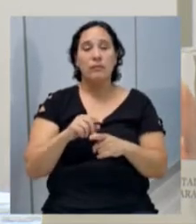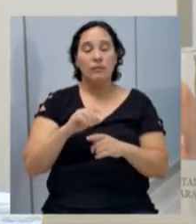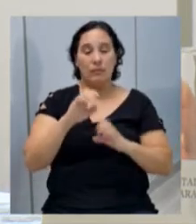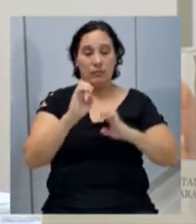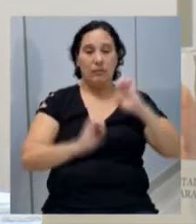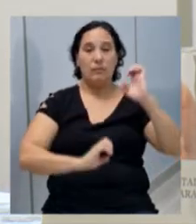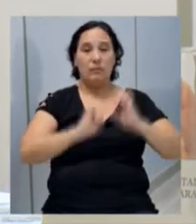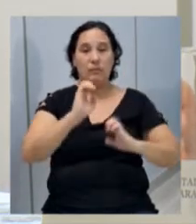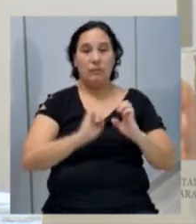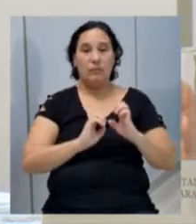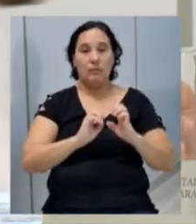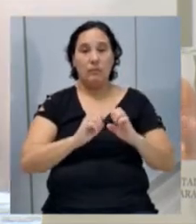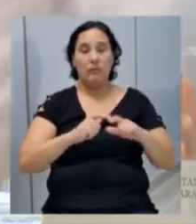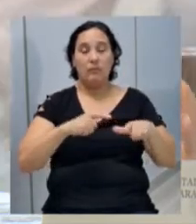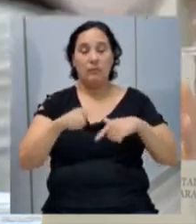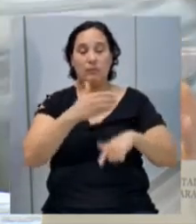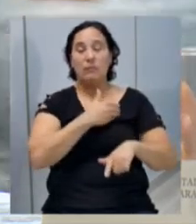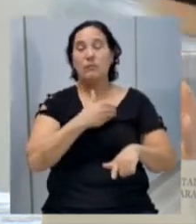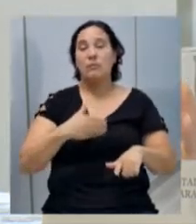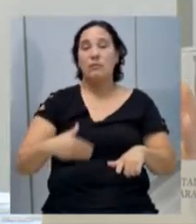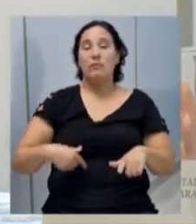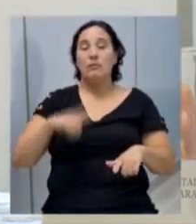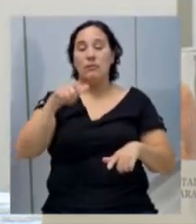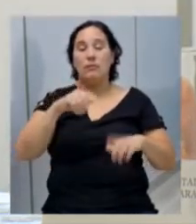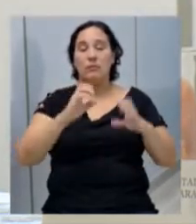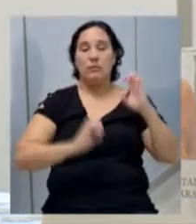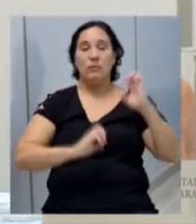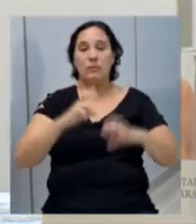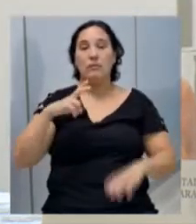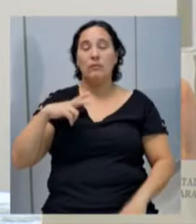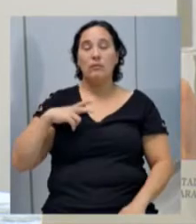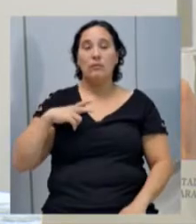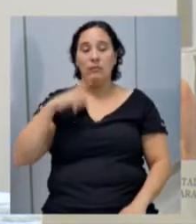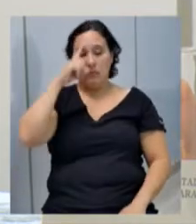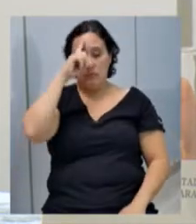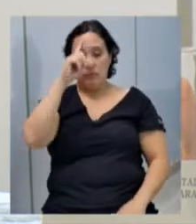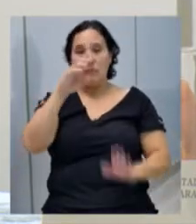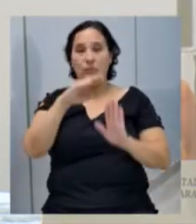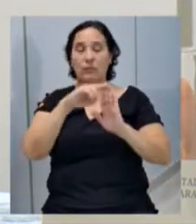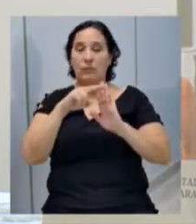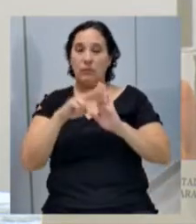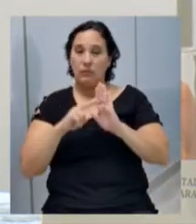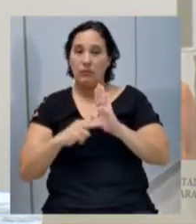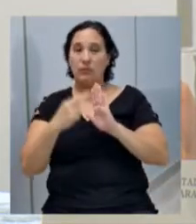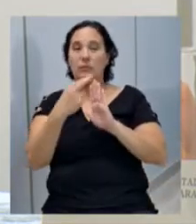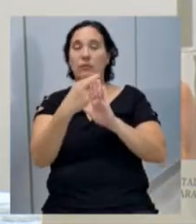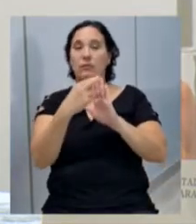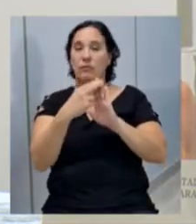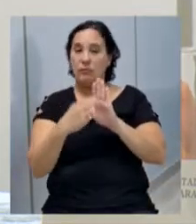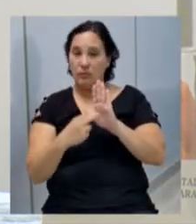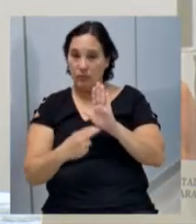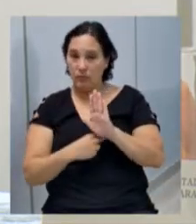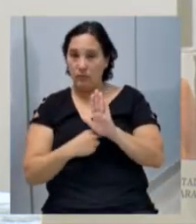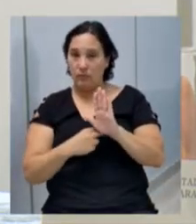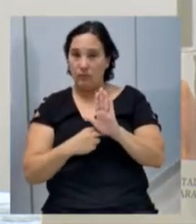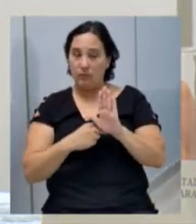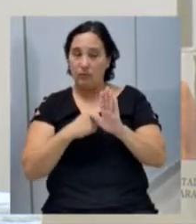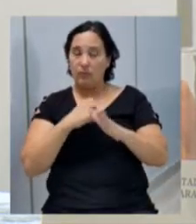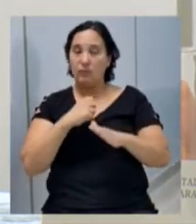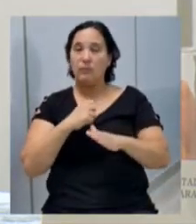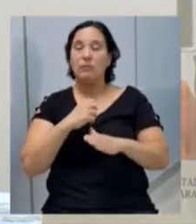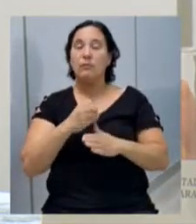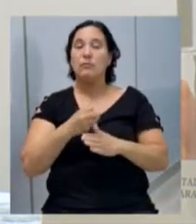Iguaçu prestar serviço público, é uma empresa privada que obedece normas e regulamentos determinados pelo poder